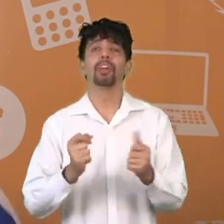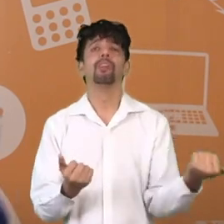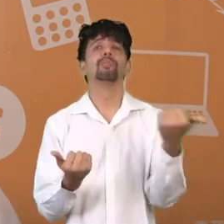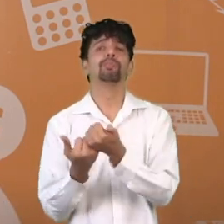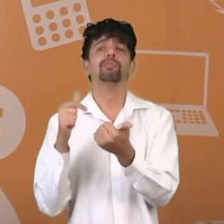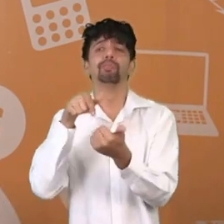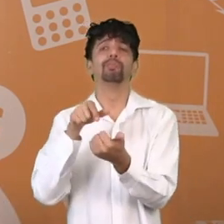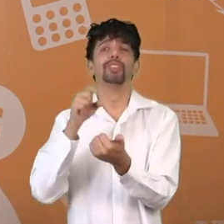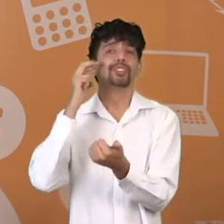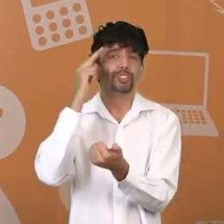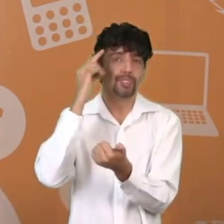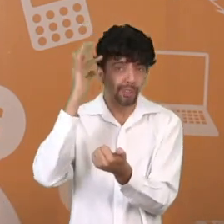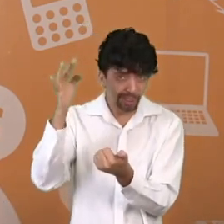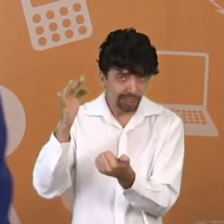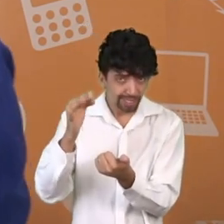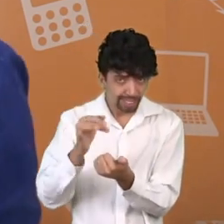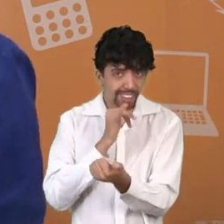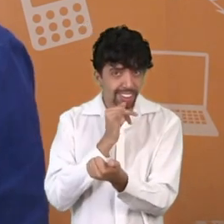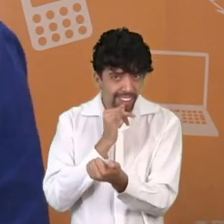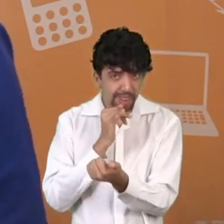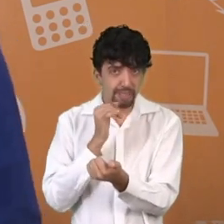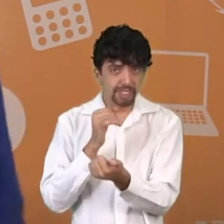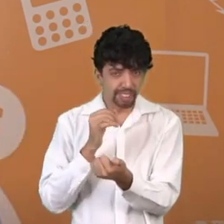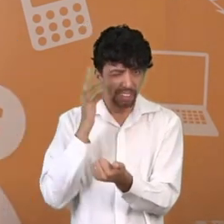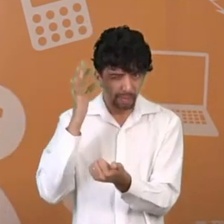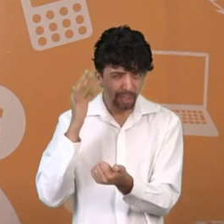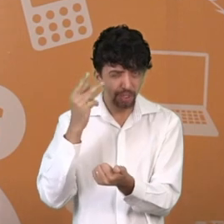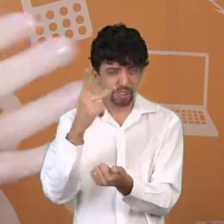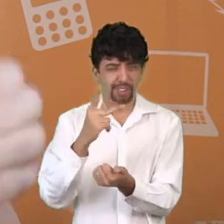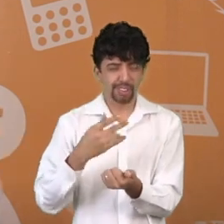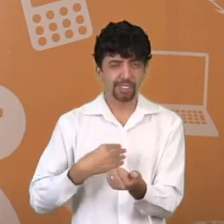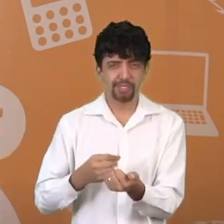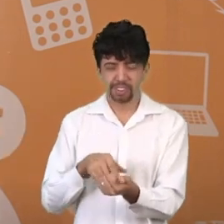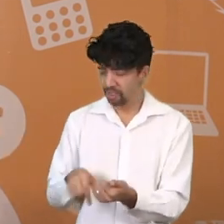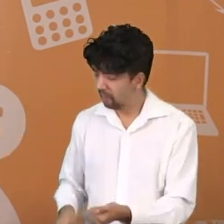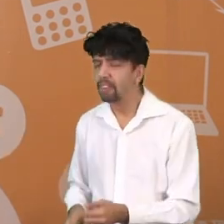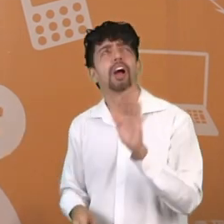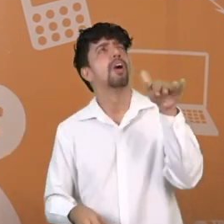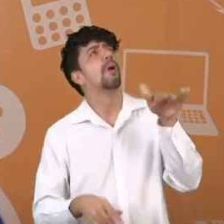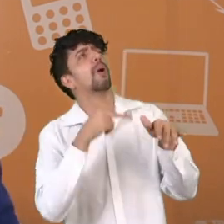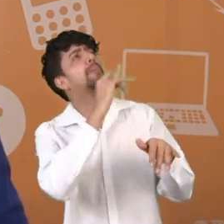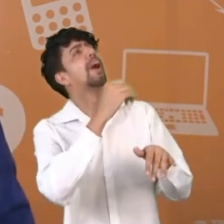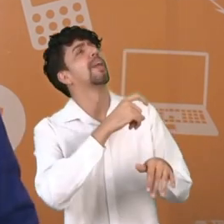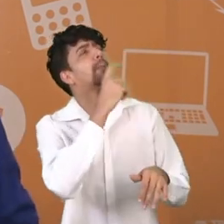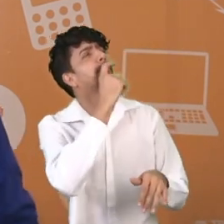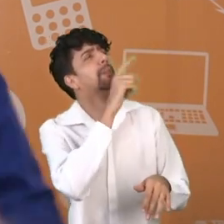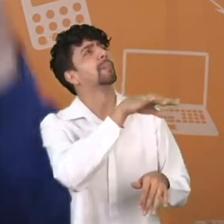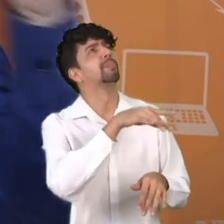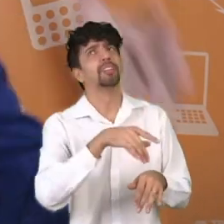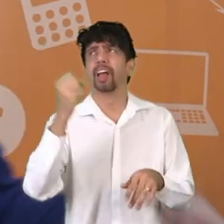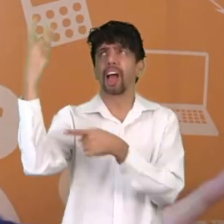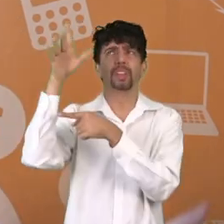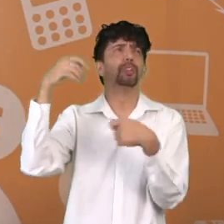Aí a criança vai falar assim, desliga a luz aí pai, você não está mais no ambiente que o senhor estava. A televisão ligada,